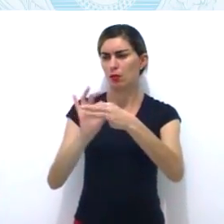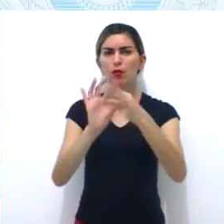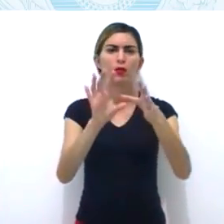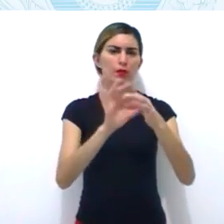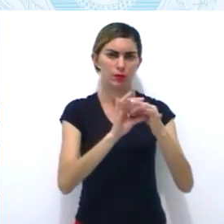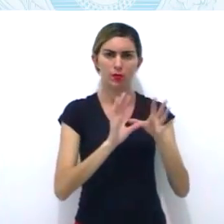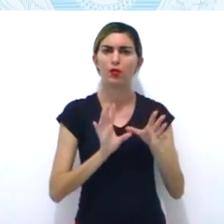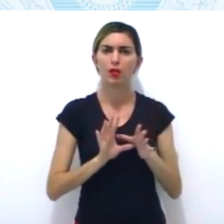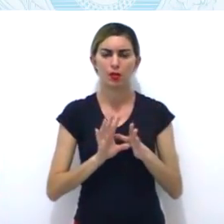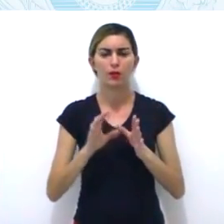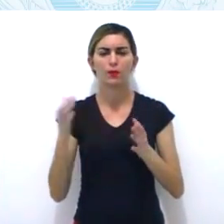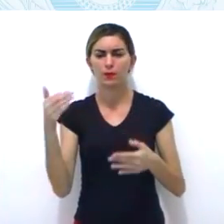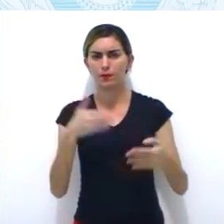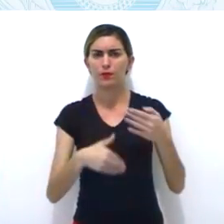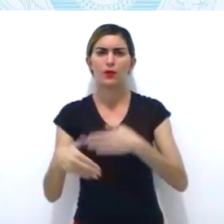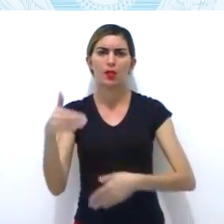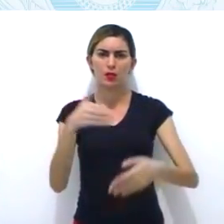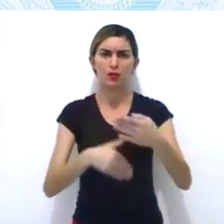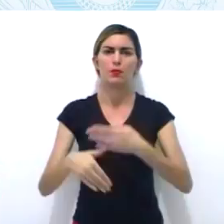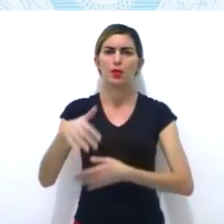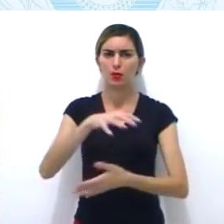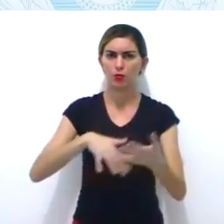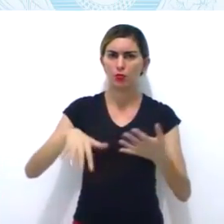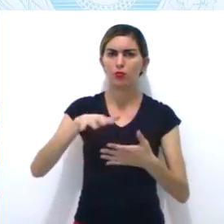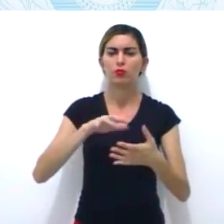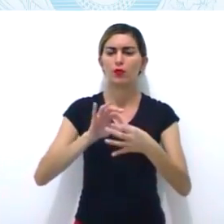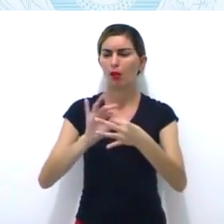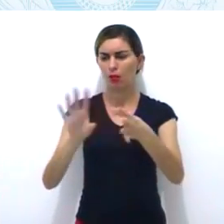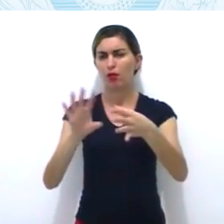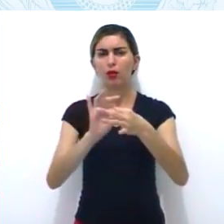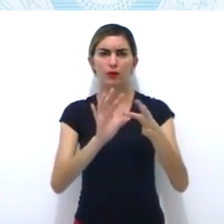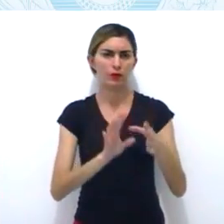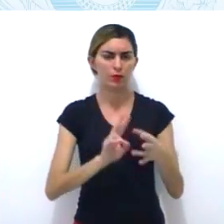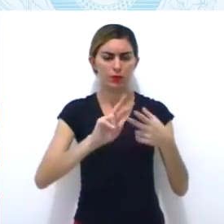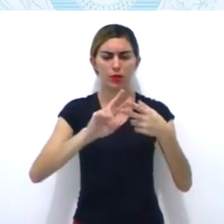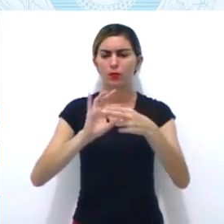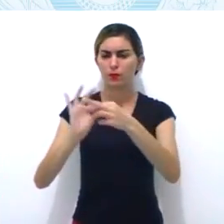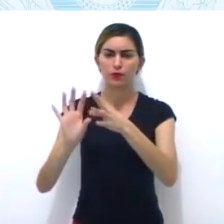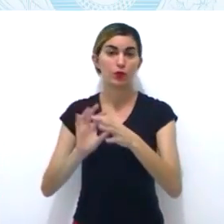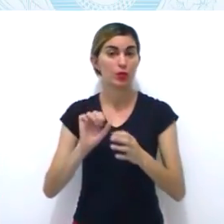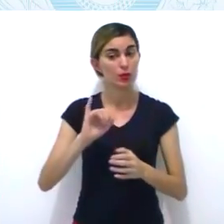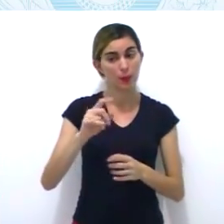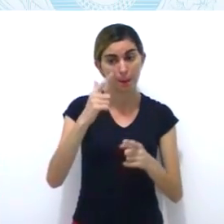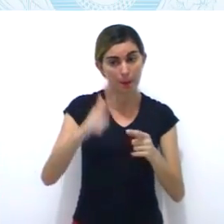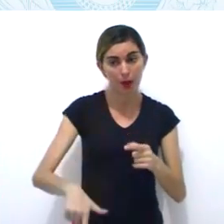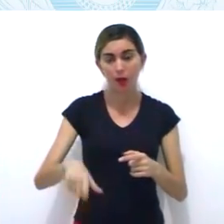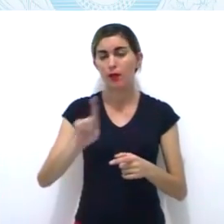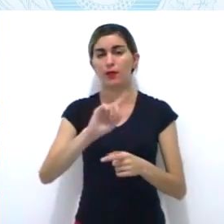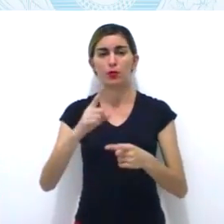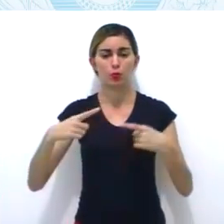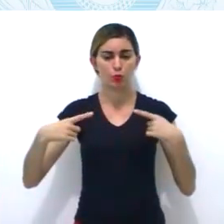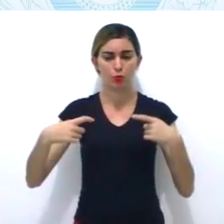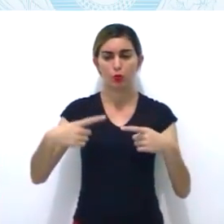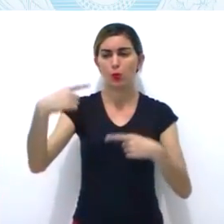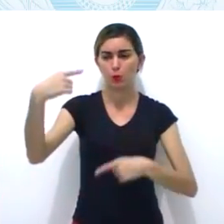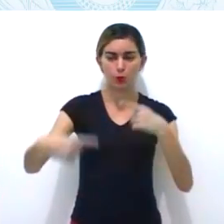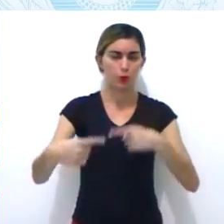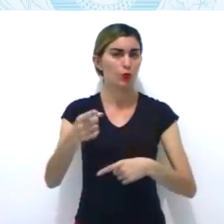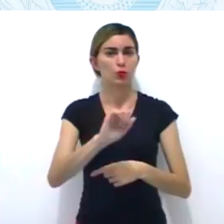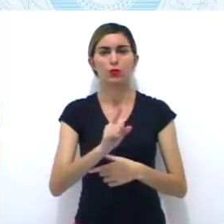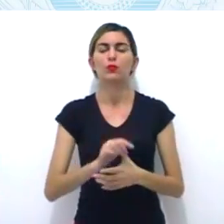ou confrontos. Ademais, a fim de evitar novas revoltas, o governador Félix,